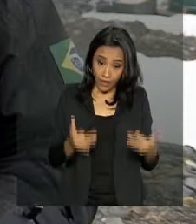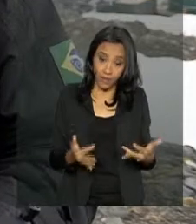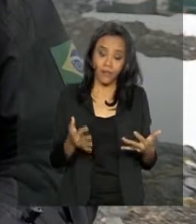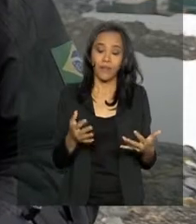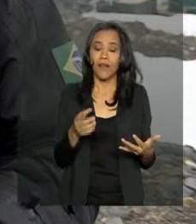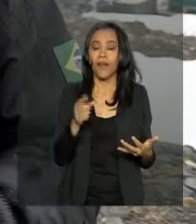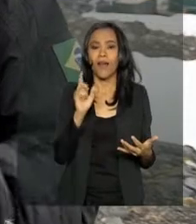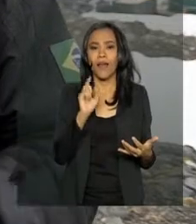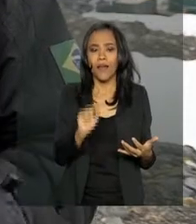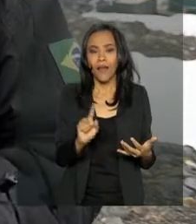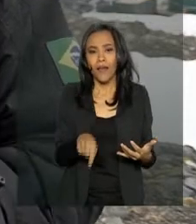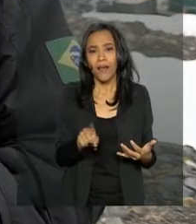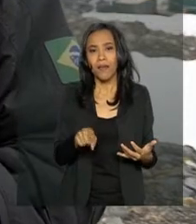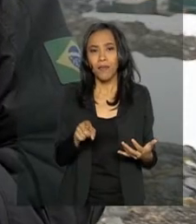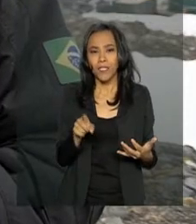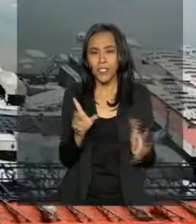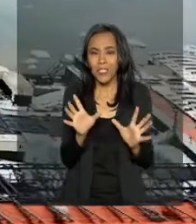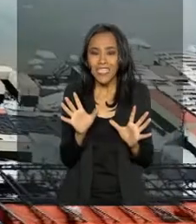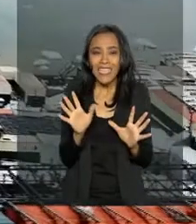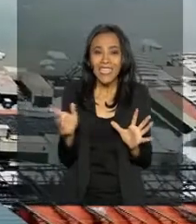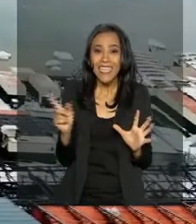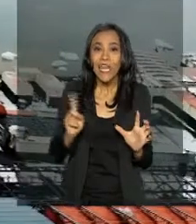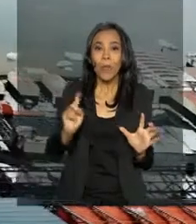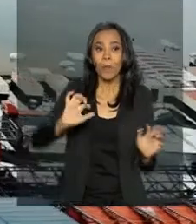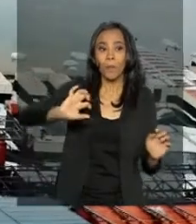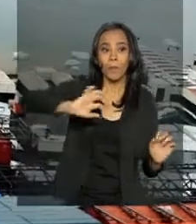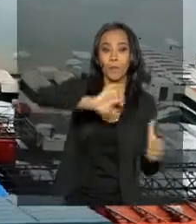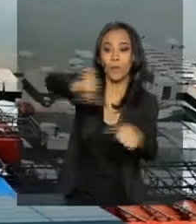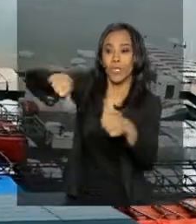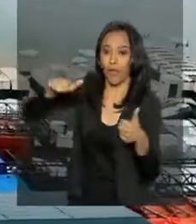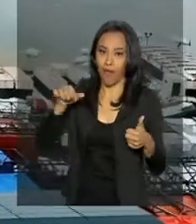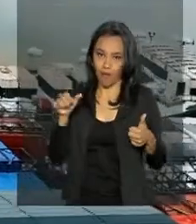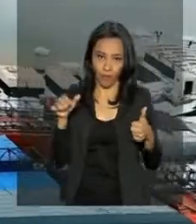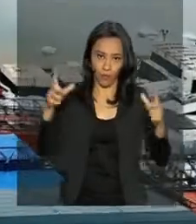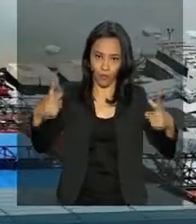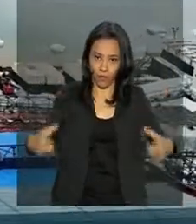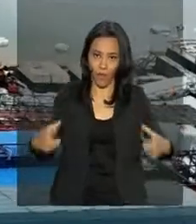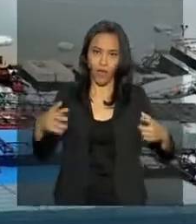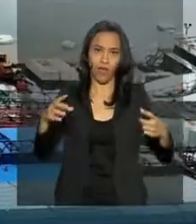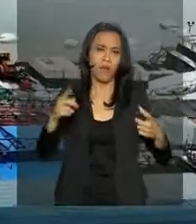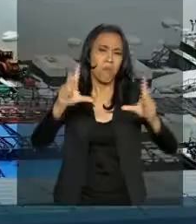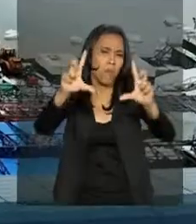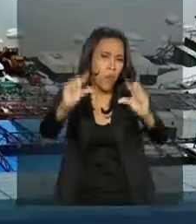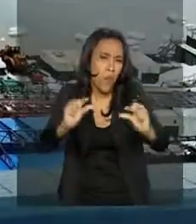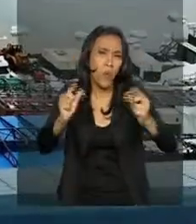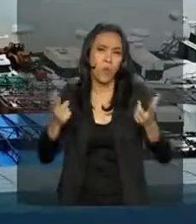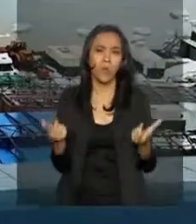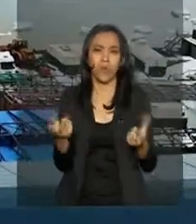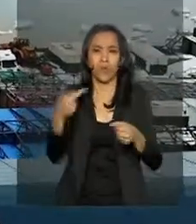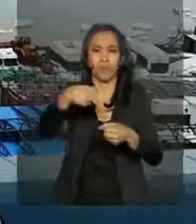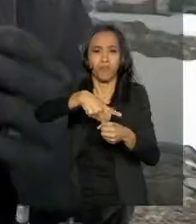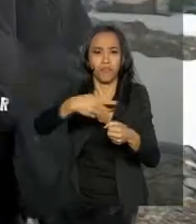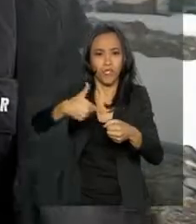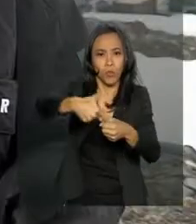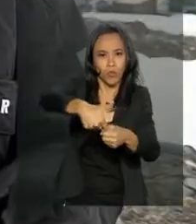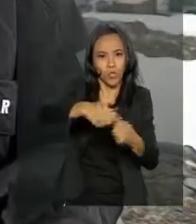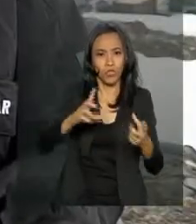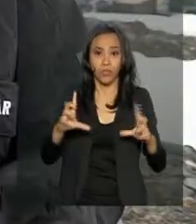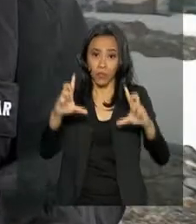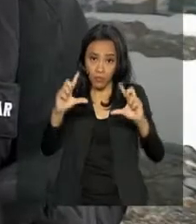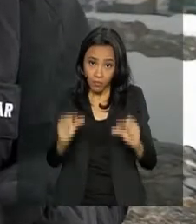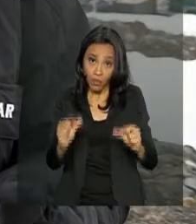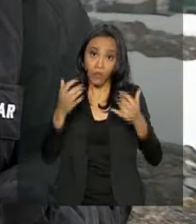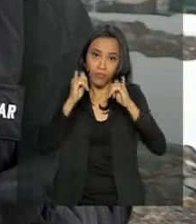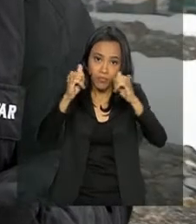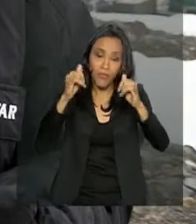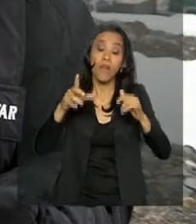impacto no ambiente. A gente precisa de menos energia, menos diesel para produzir. Fora isso, nós teremos também